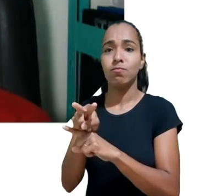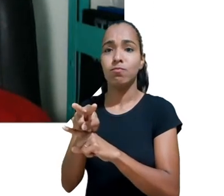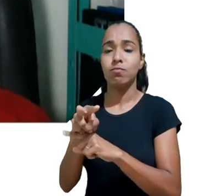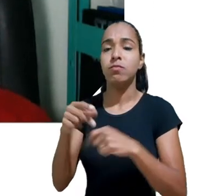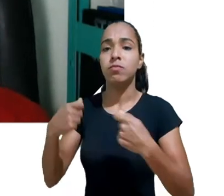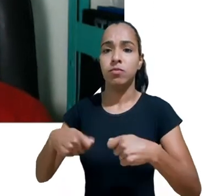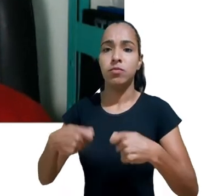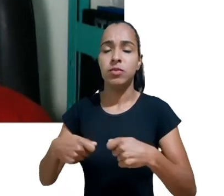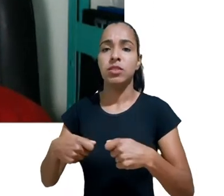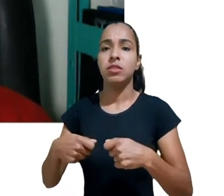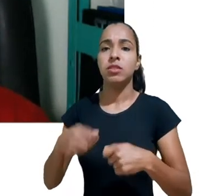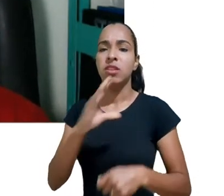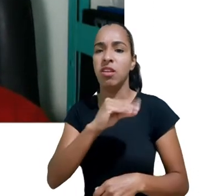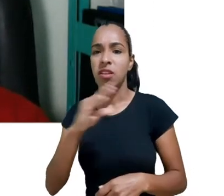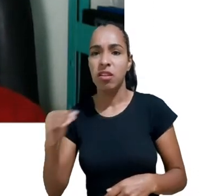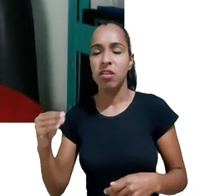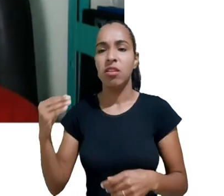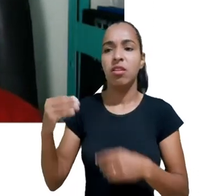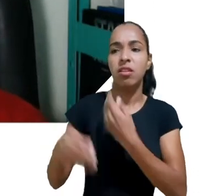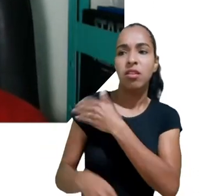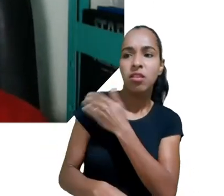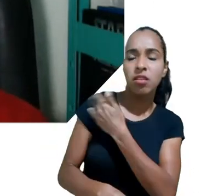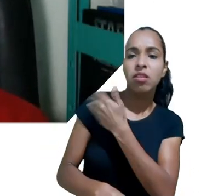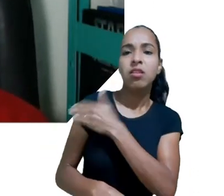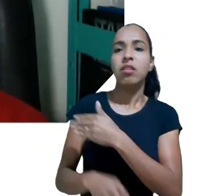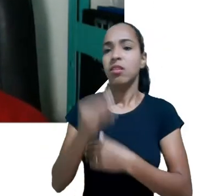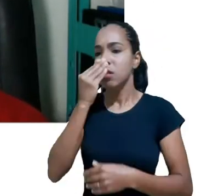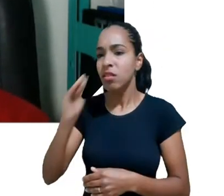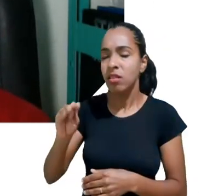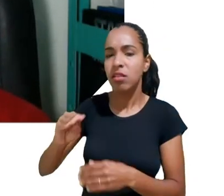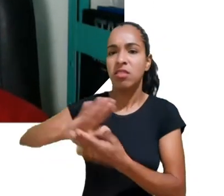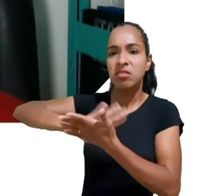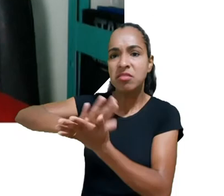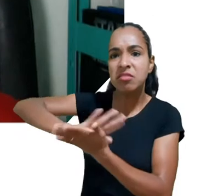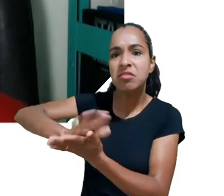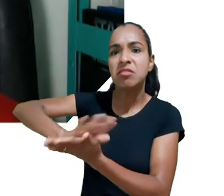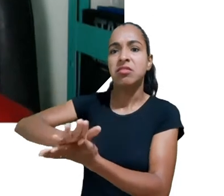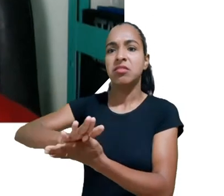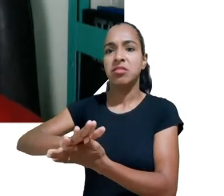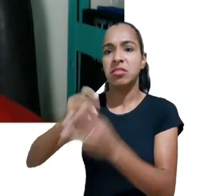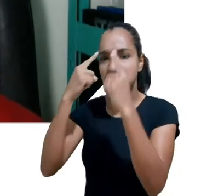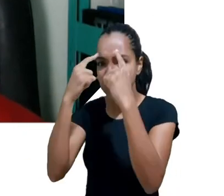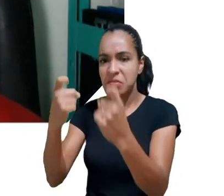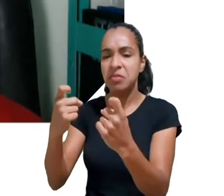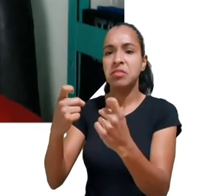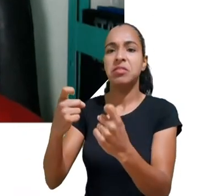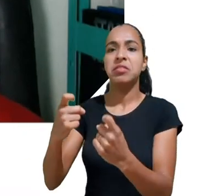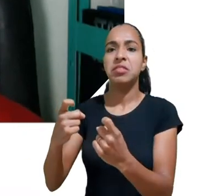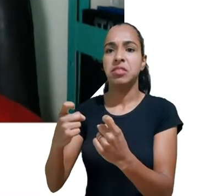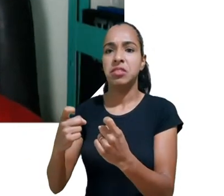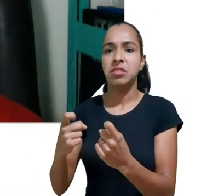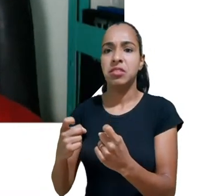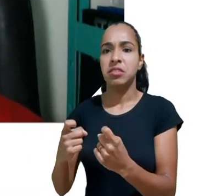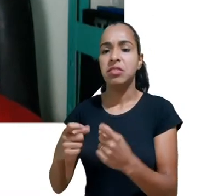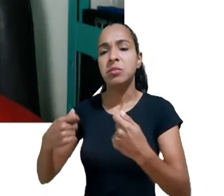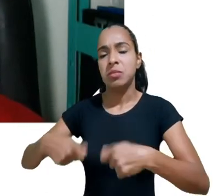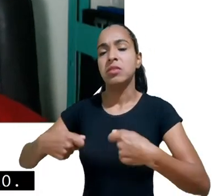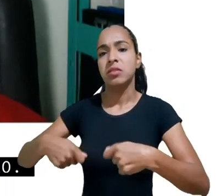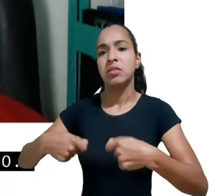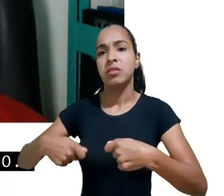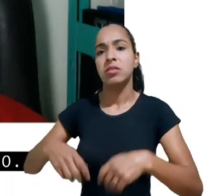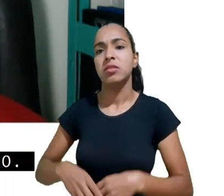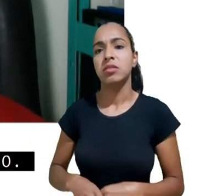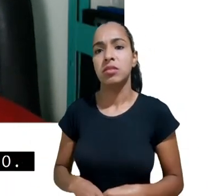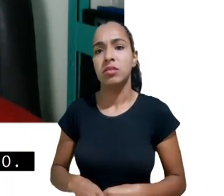exploração violência crueldade e opressão acho que todas essas possíveis formas de violação de